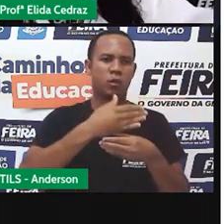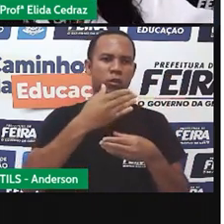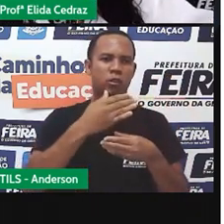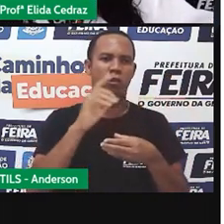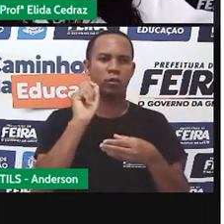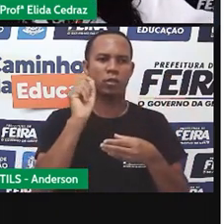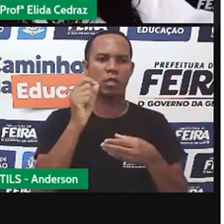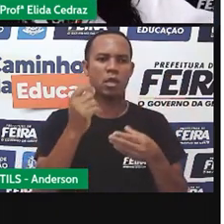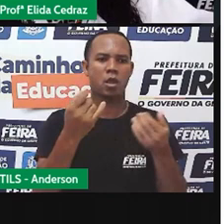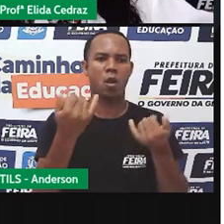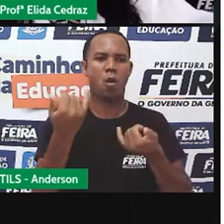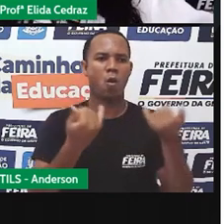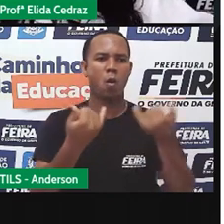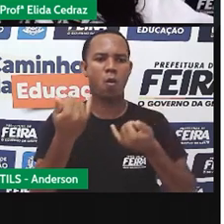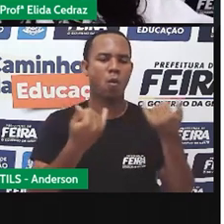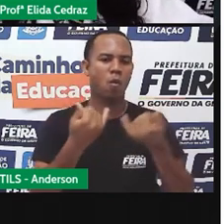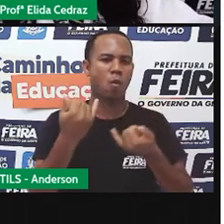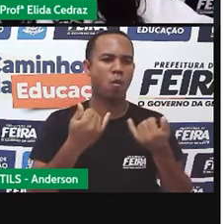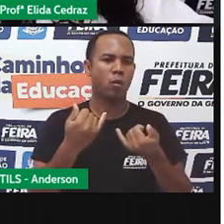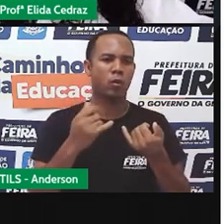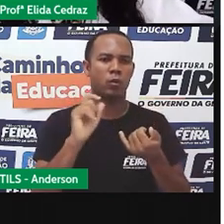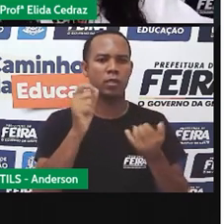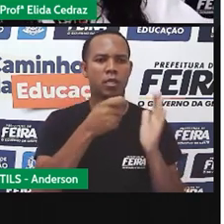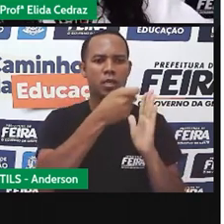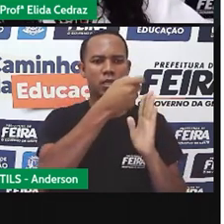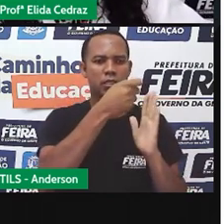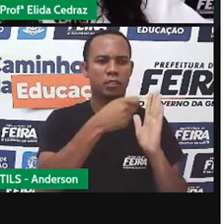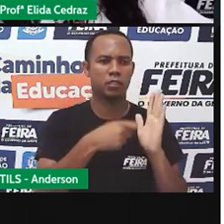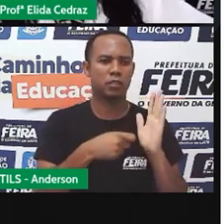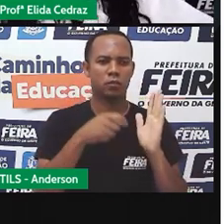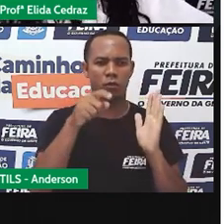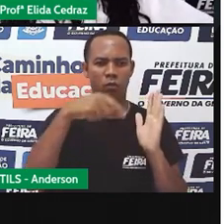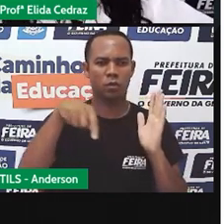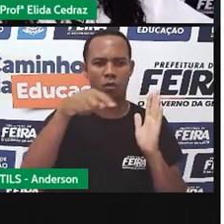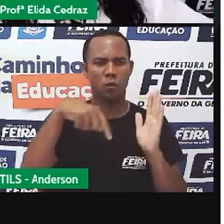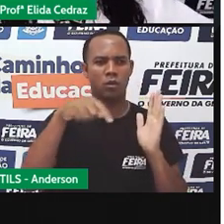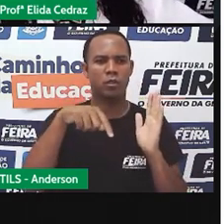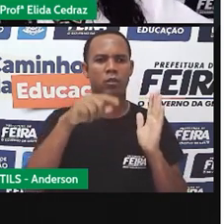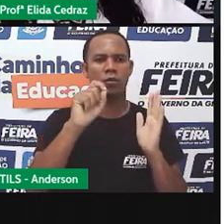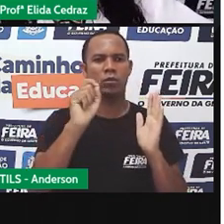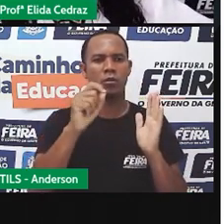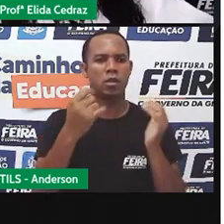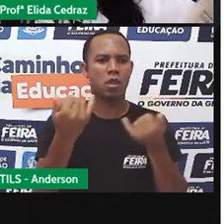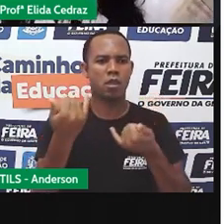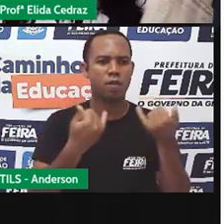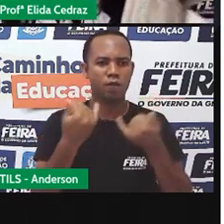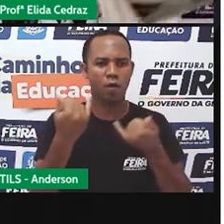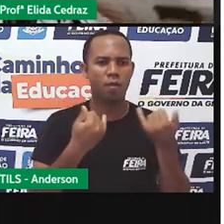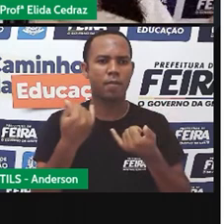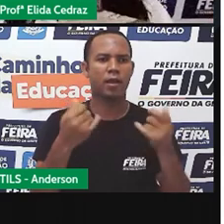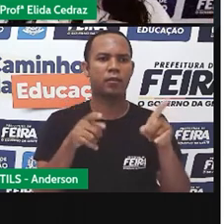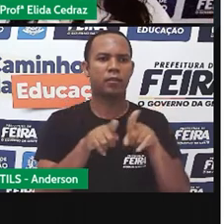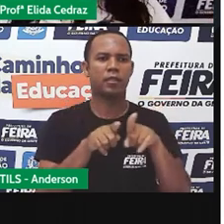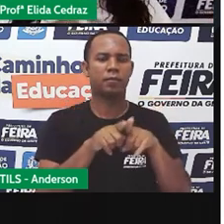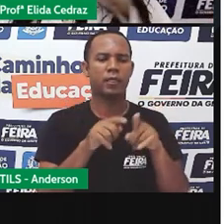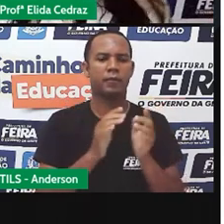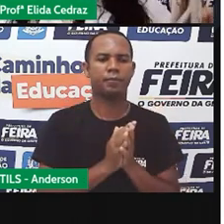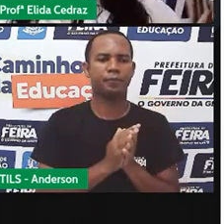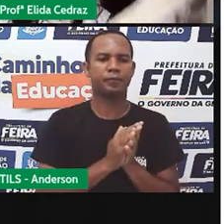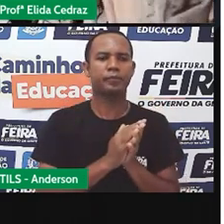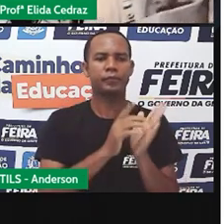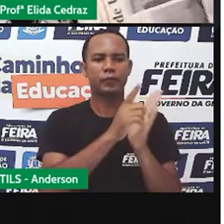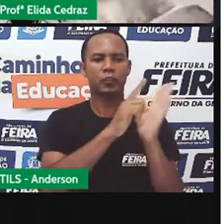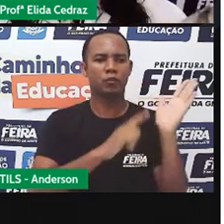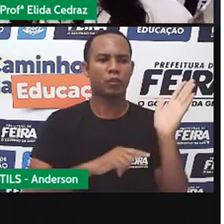meio de comunicação escrito que nós utilizamos para ficar informado. Esse jornal que